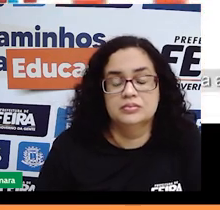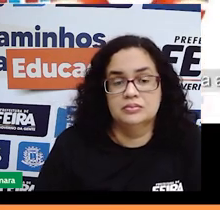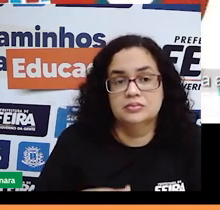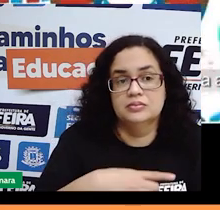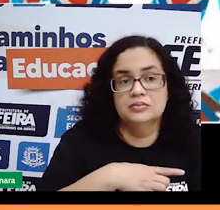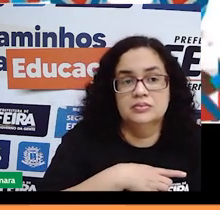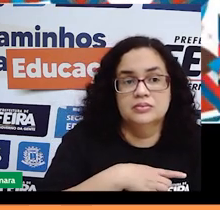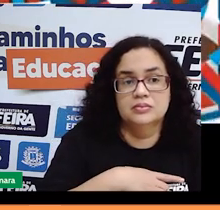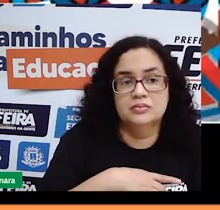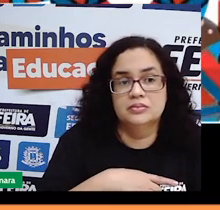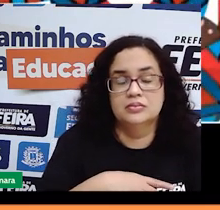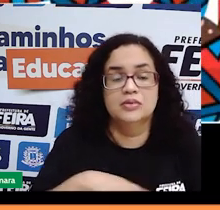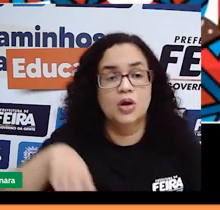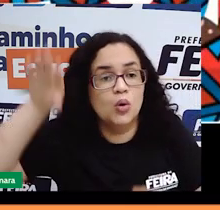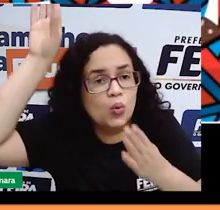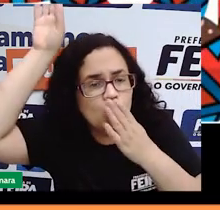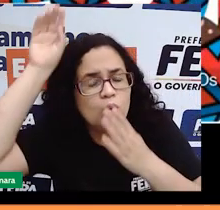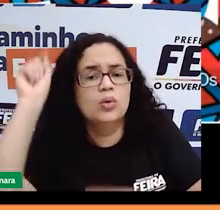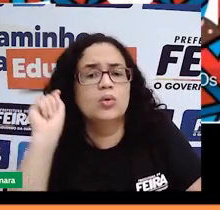indígena.